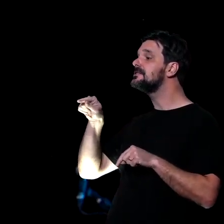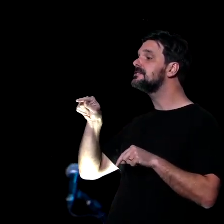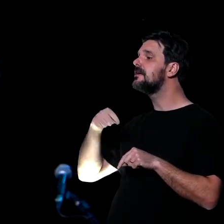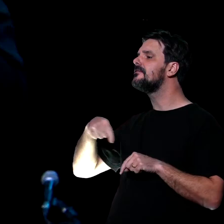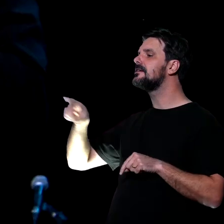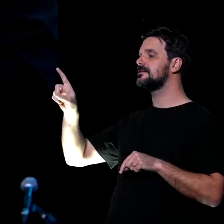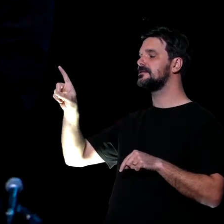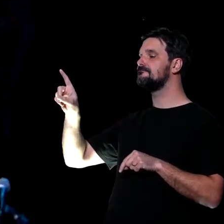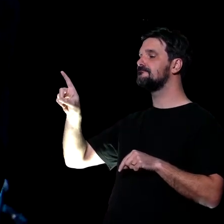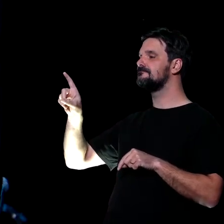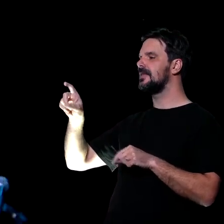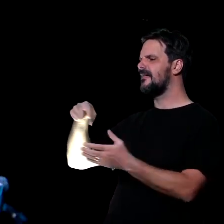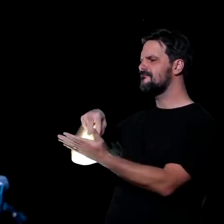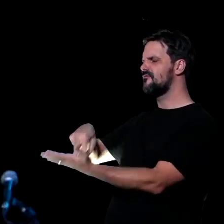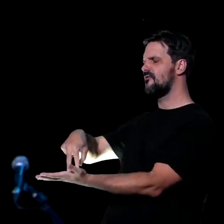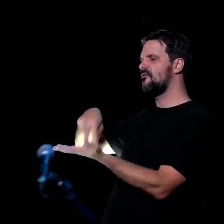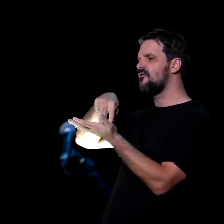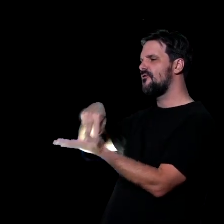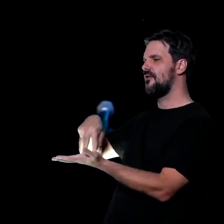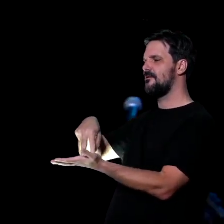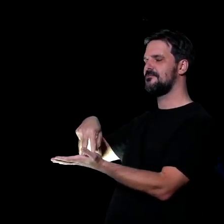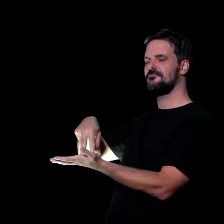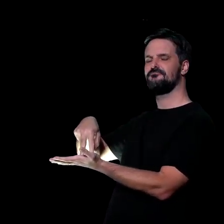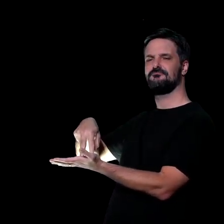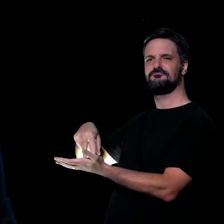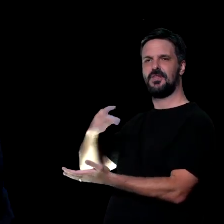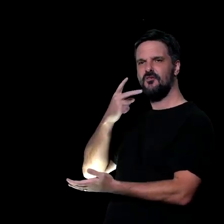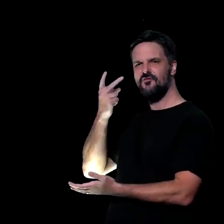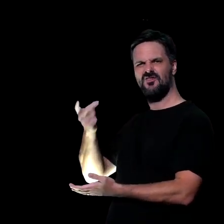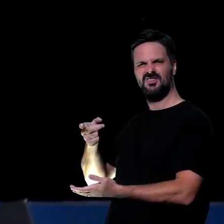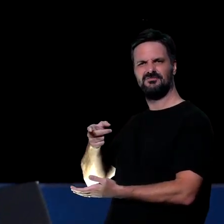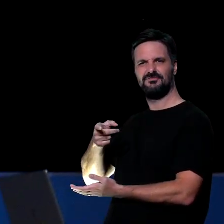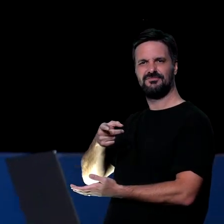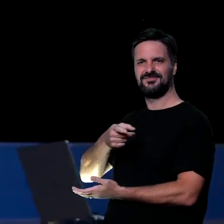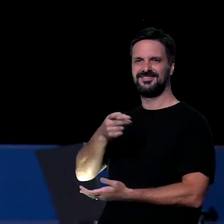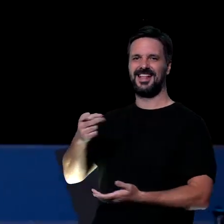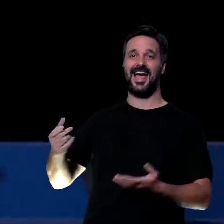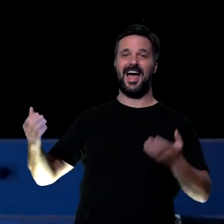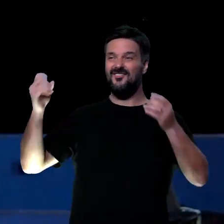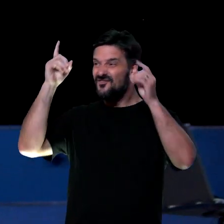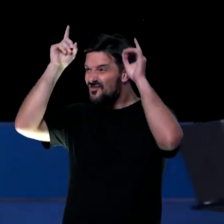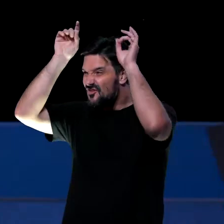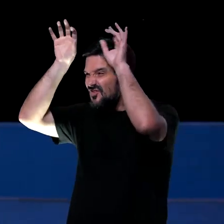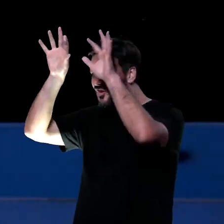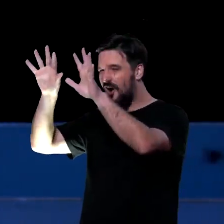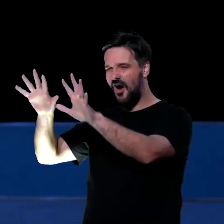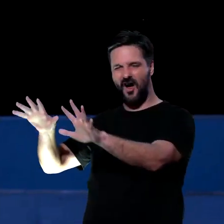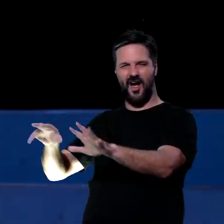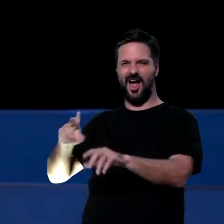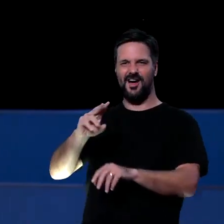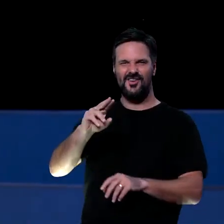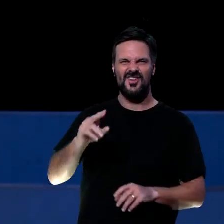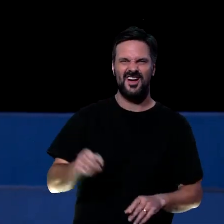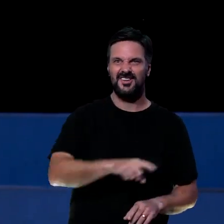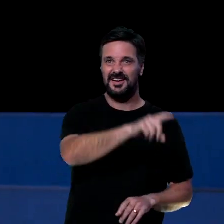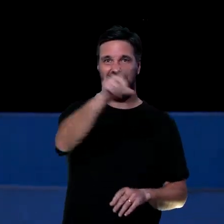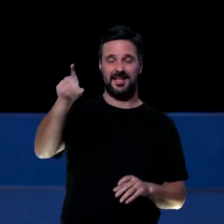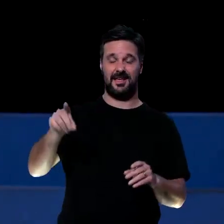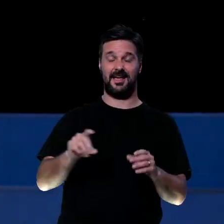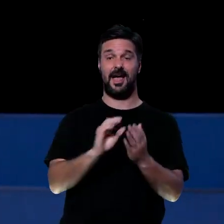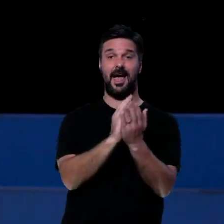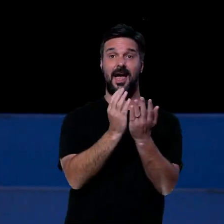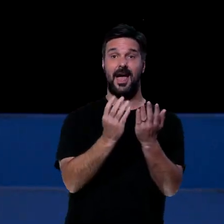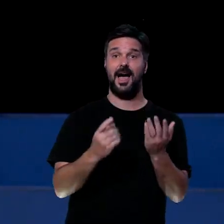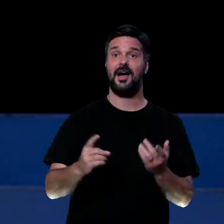inabalável. Muito bem, aí ó, você tá já abençoando teu irmão do lado aí. Então você que trouxe a